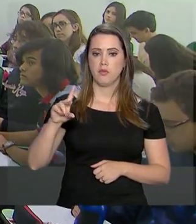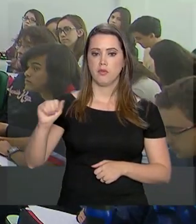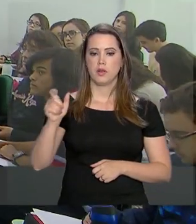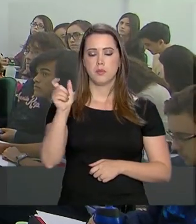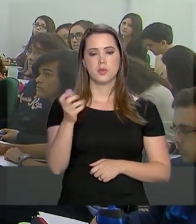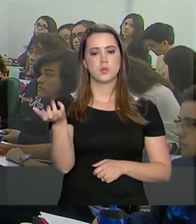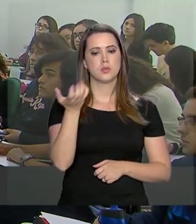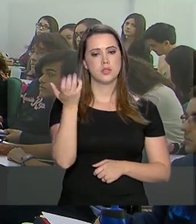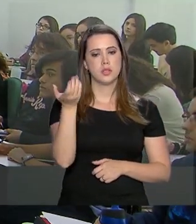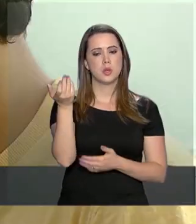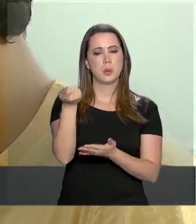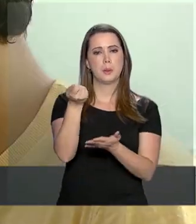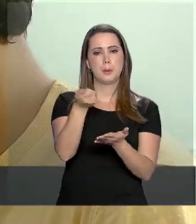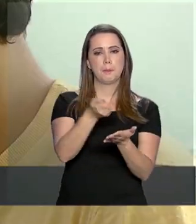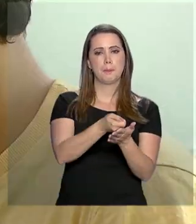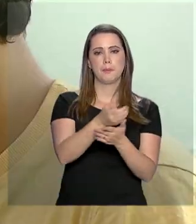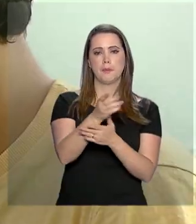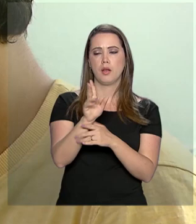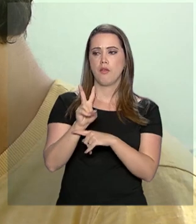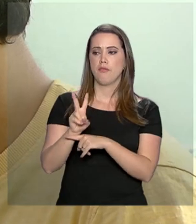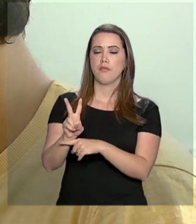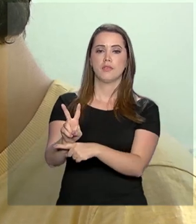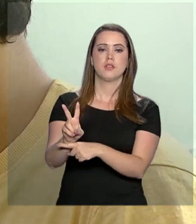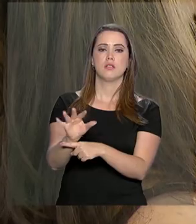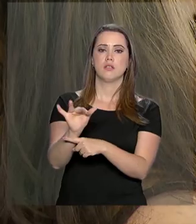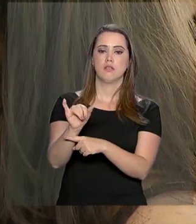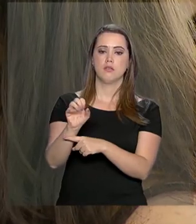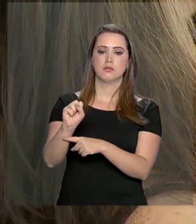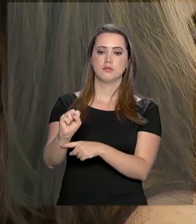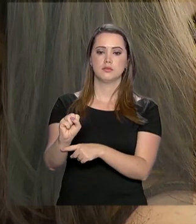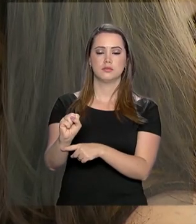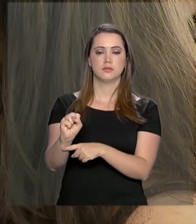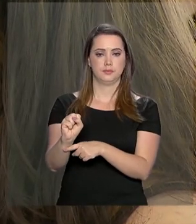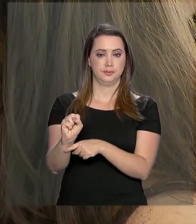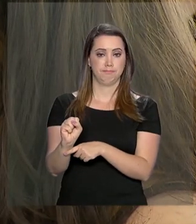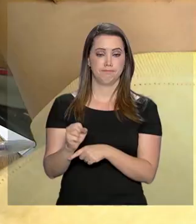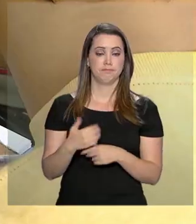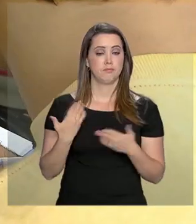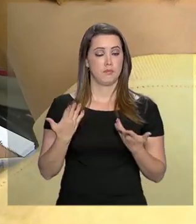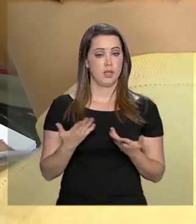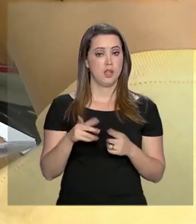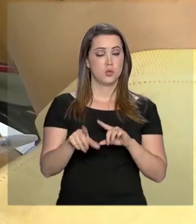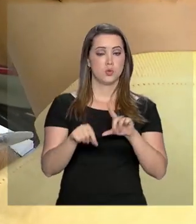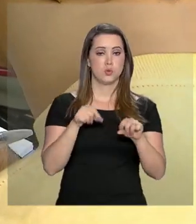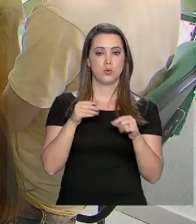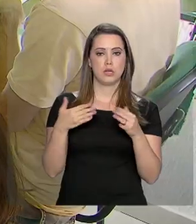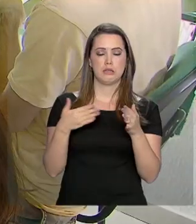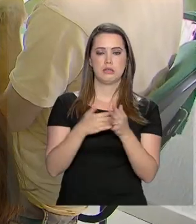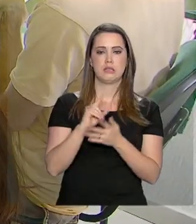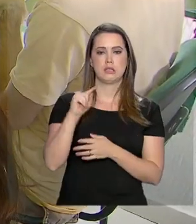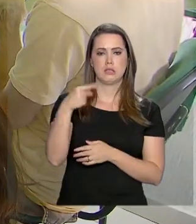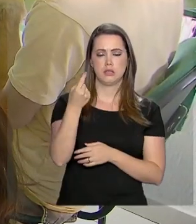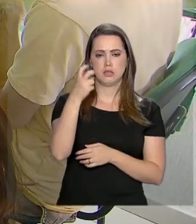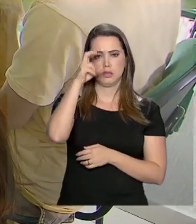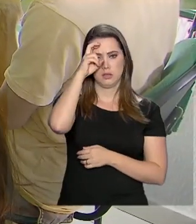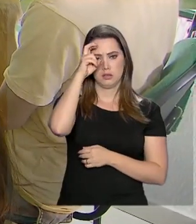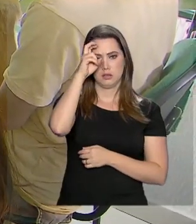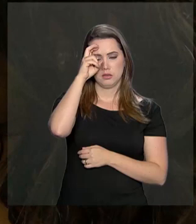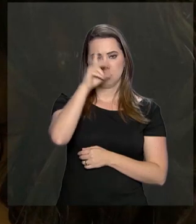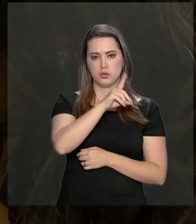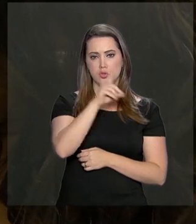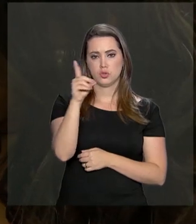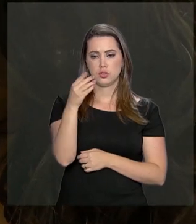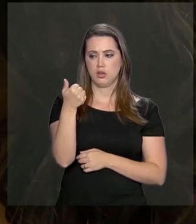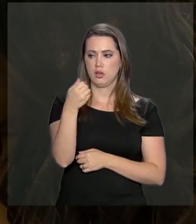para quem quer financiar o curso superior pelo Fundo de Financiamento Estudantil. A seleção vai até a próxima quinta-feira,